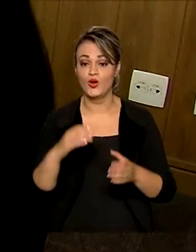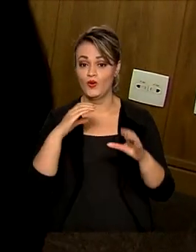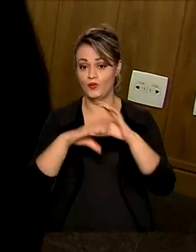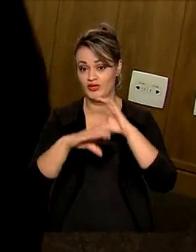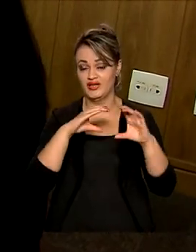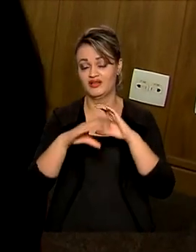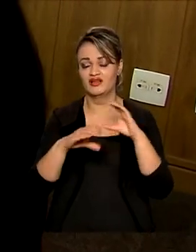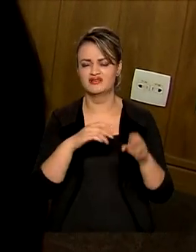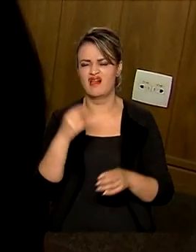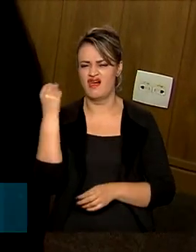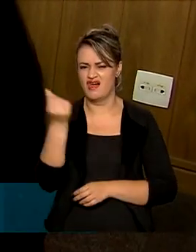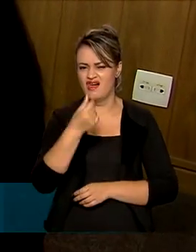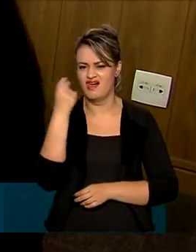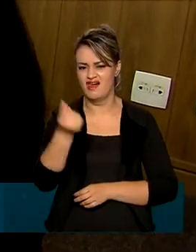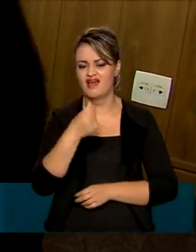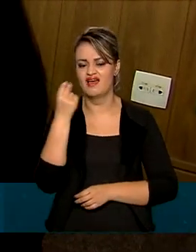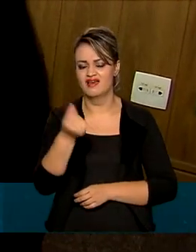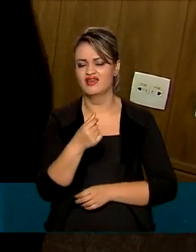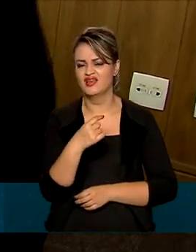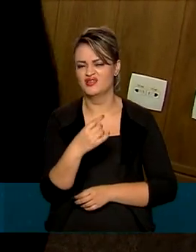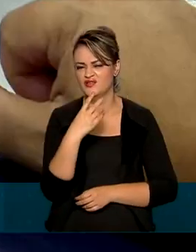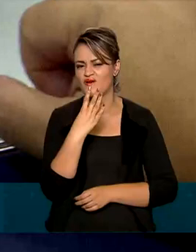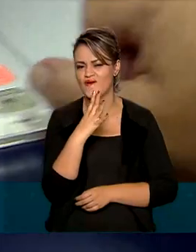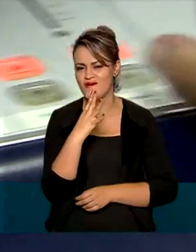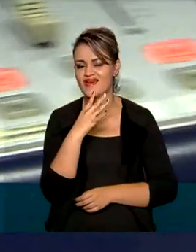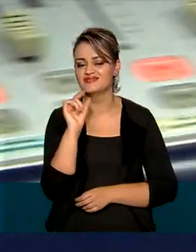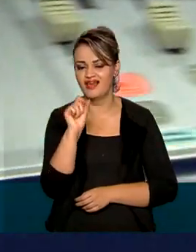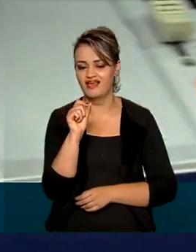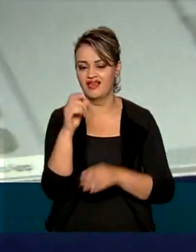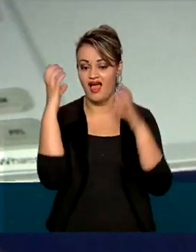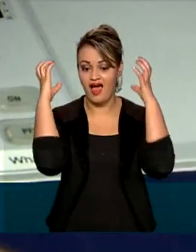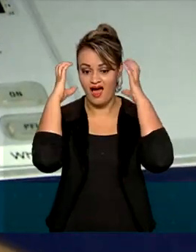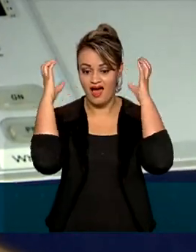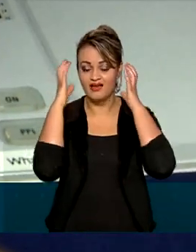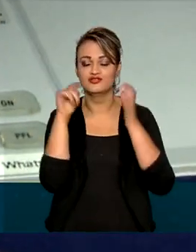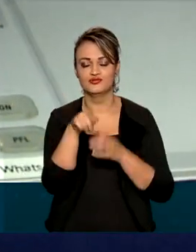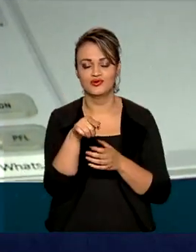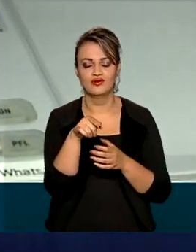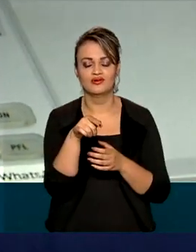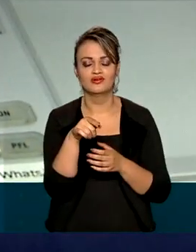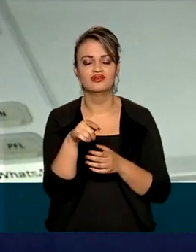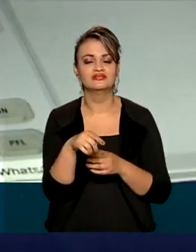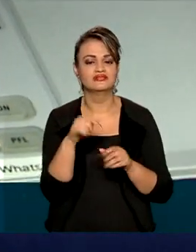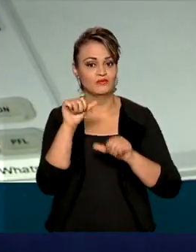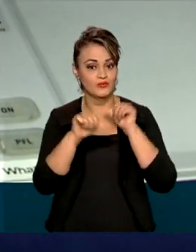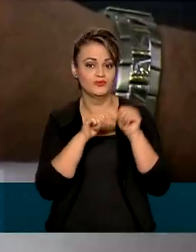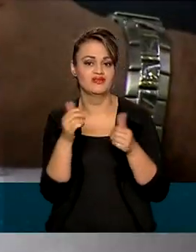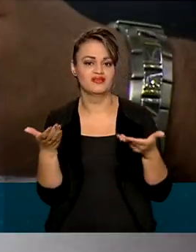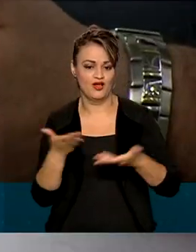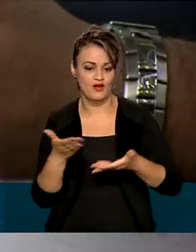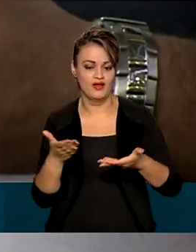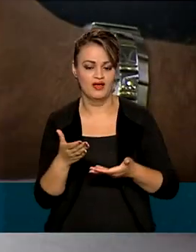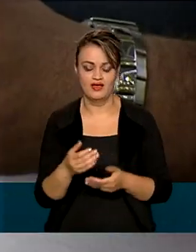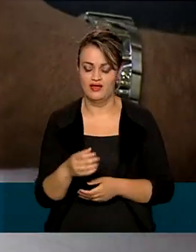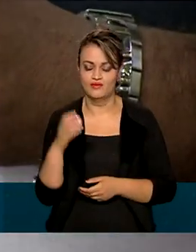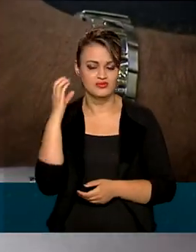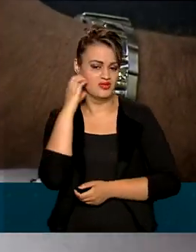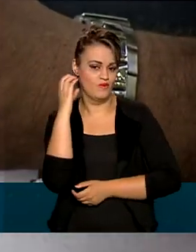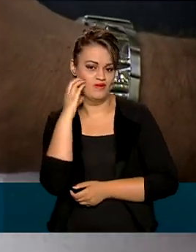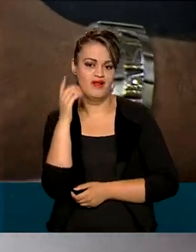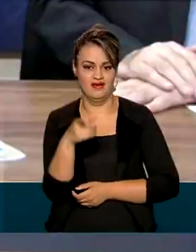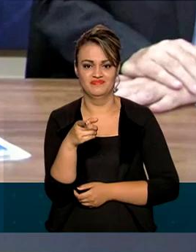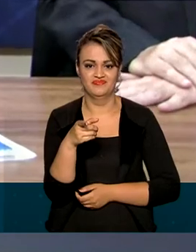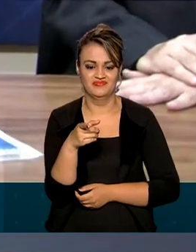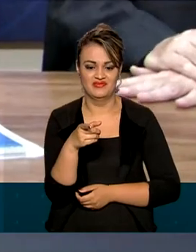comunicação mais antigos e populares no Brasil, o rádio passa atualmente por mais uma transformação, os aparelhos